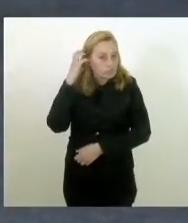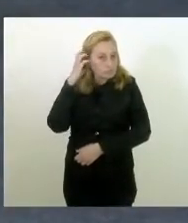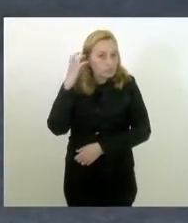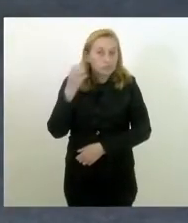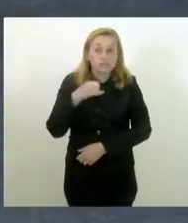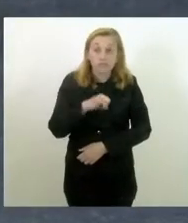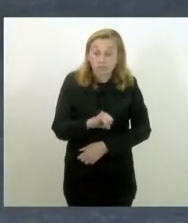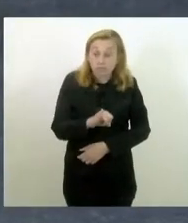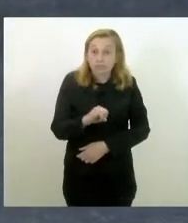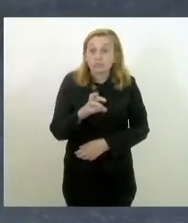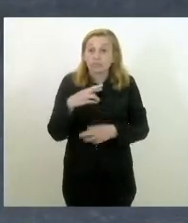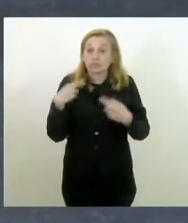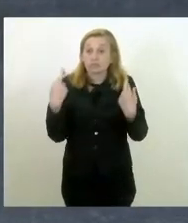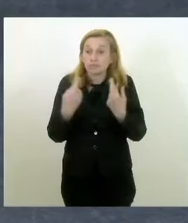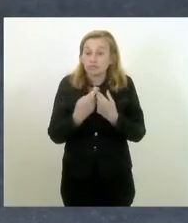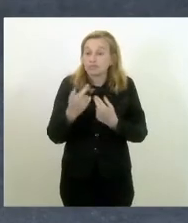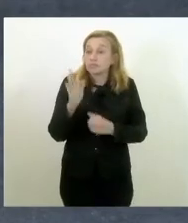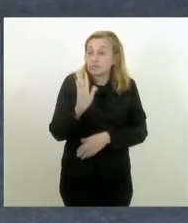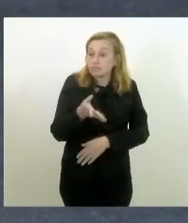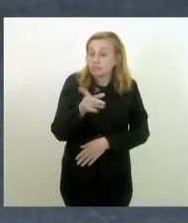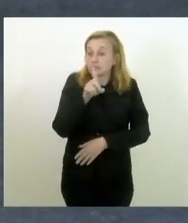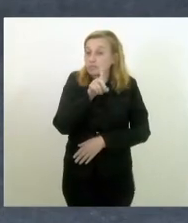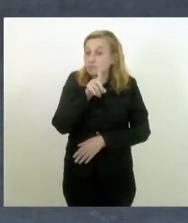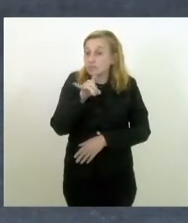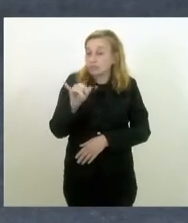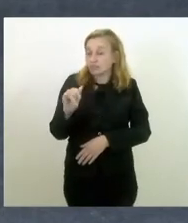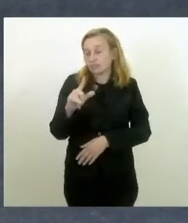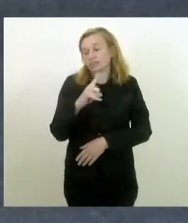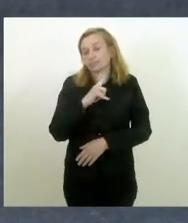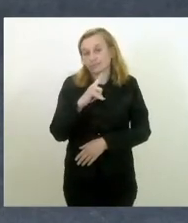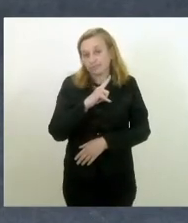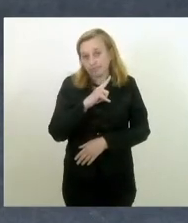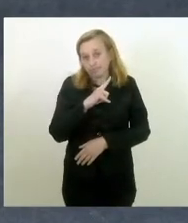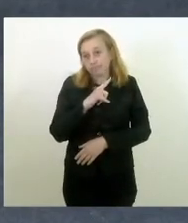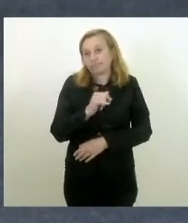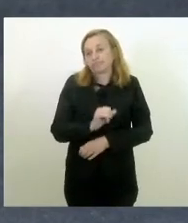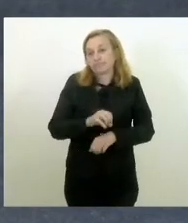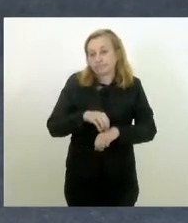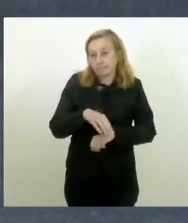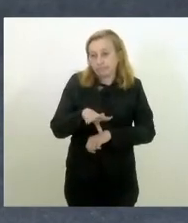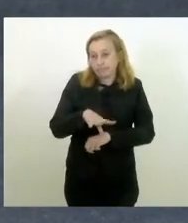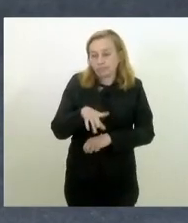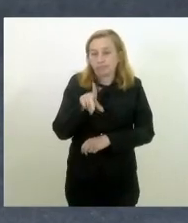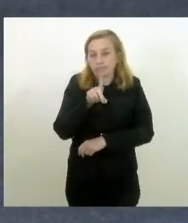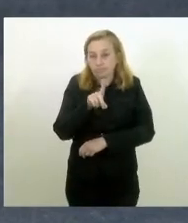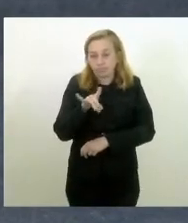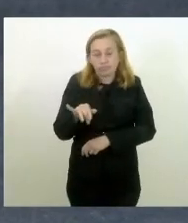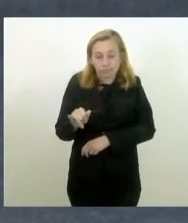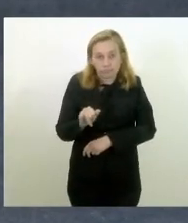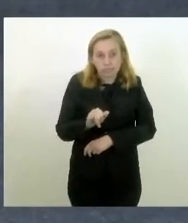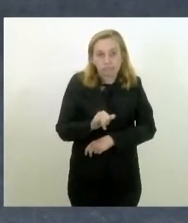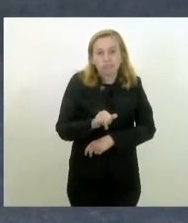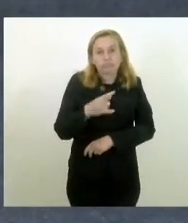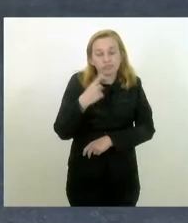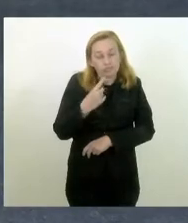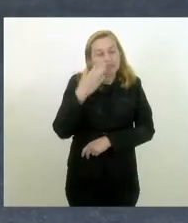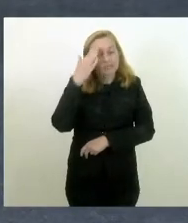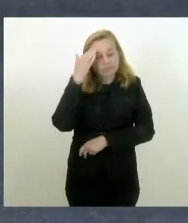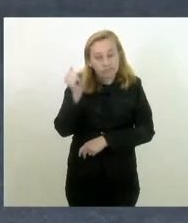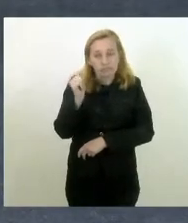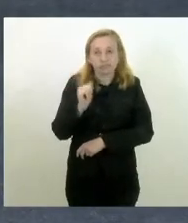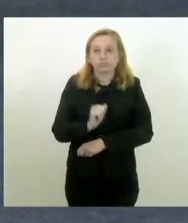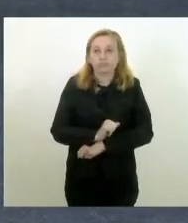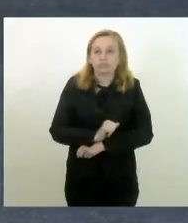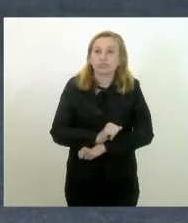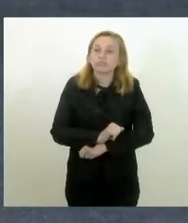reunião, se ela já tem data, se tem um indicativo de uma data, que a gente sabe que a agenda